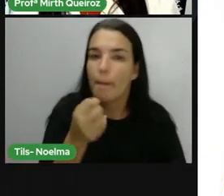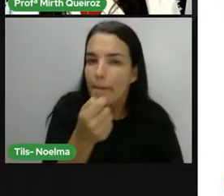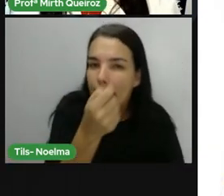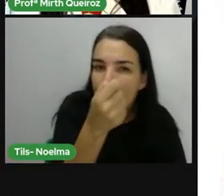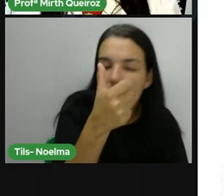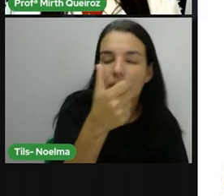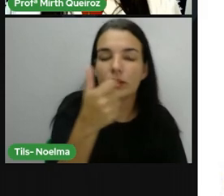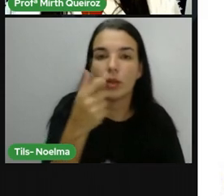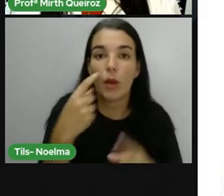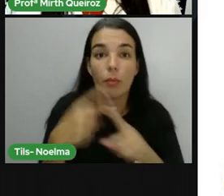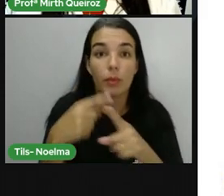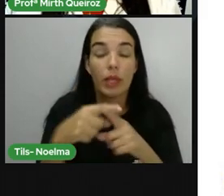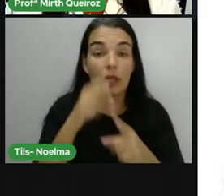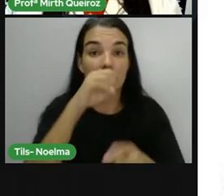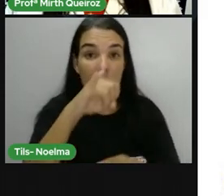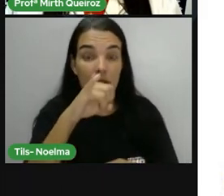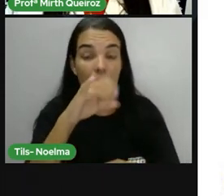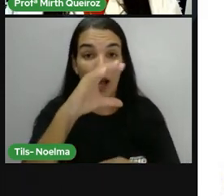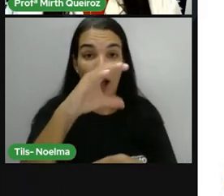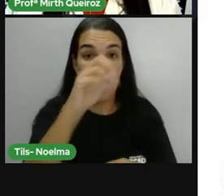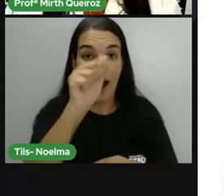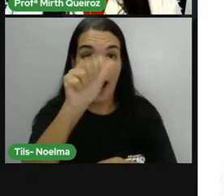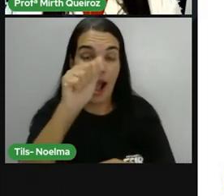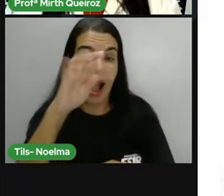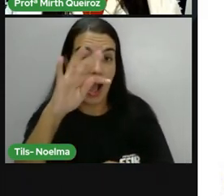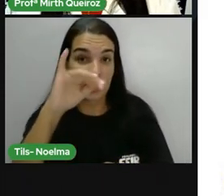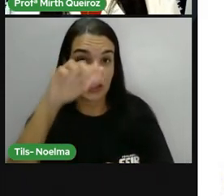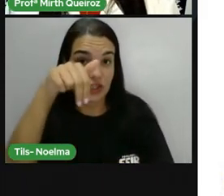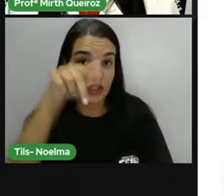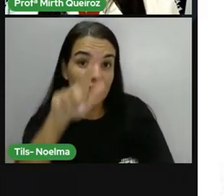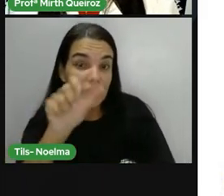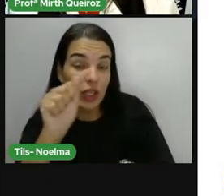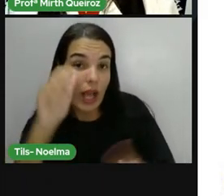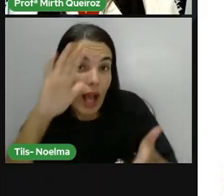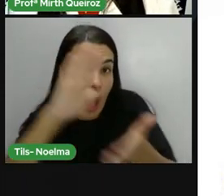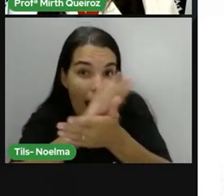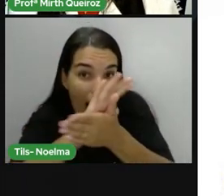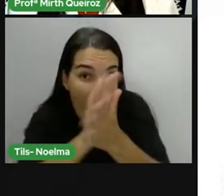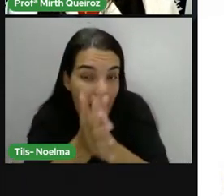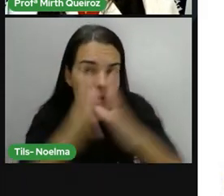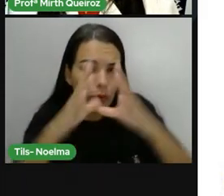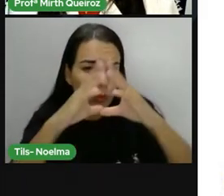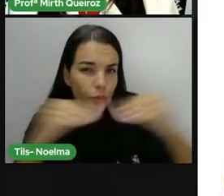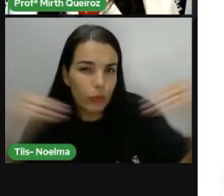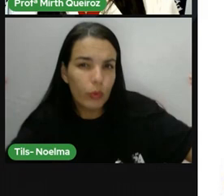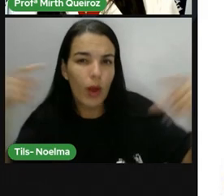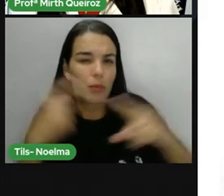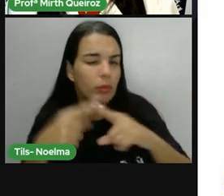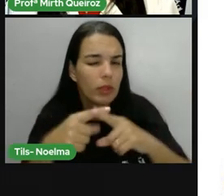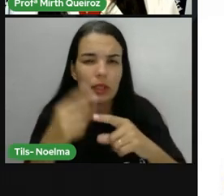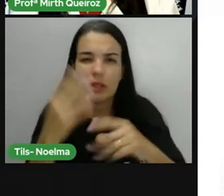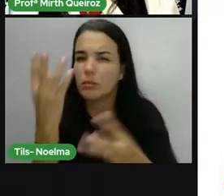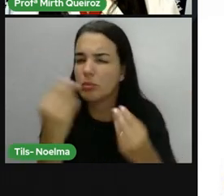esse bioma, ele entre em extinção, né? Devido ao desmatamento e tal,